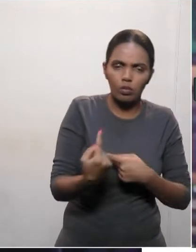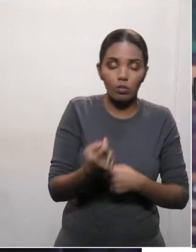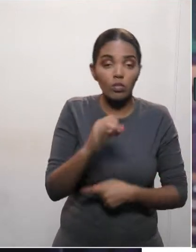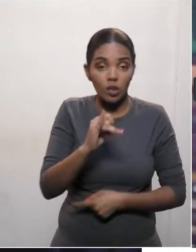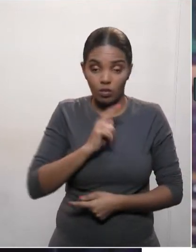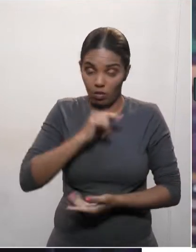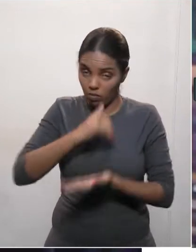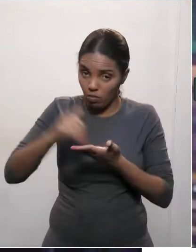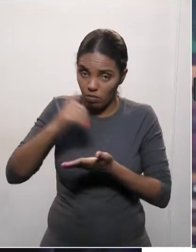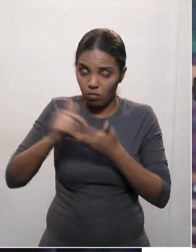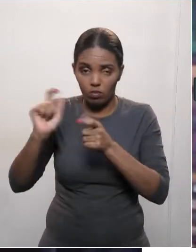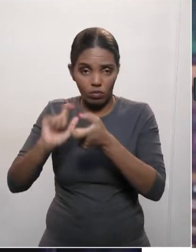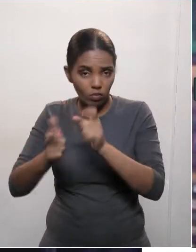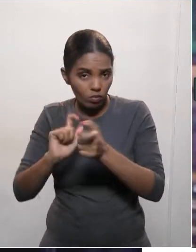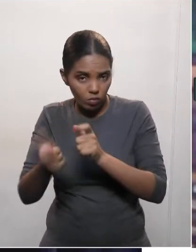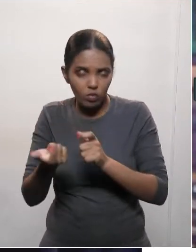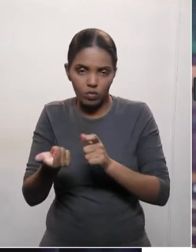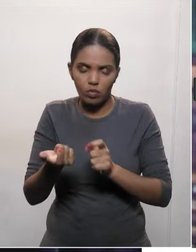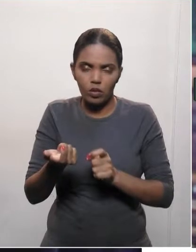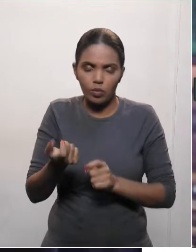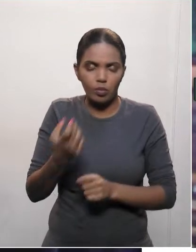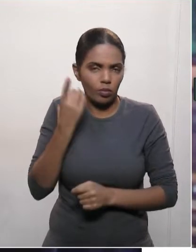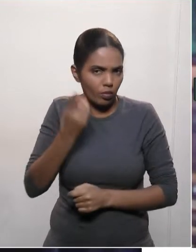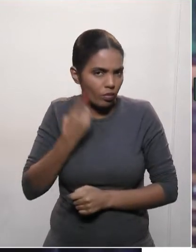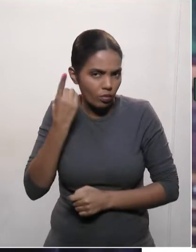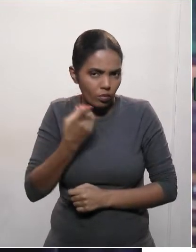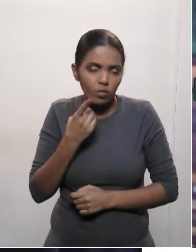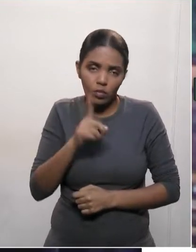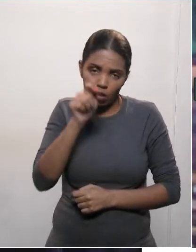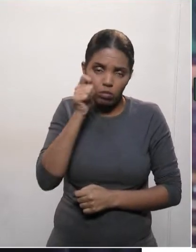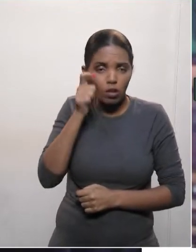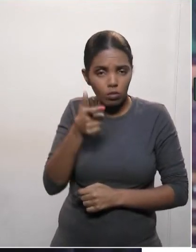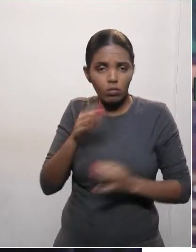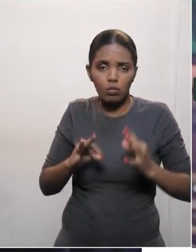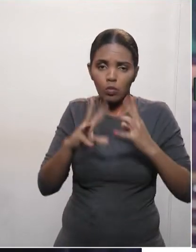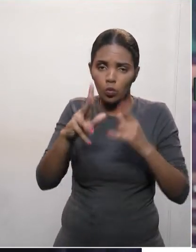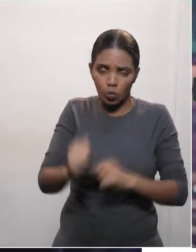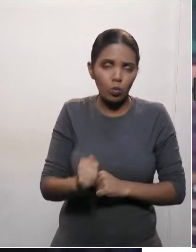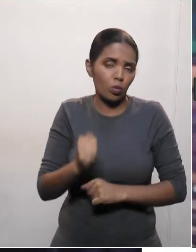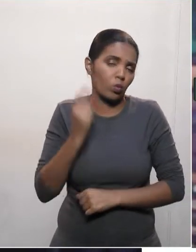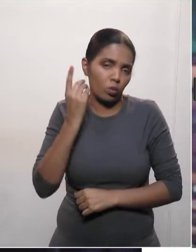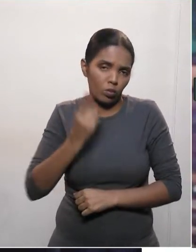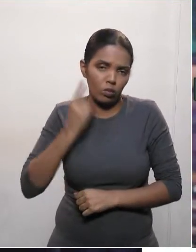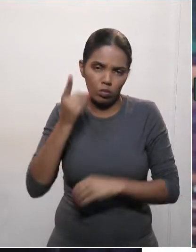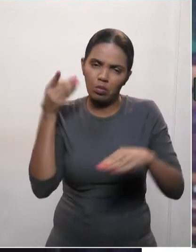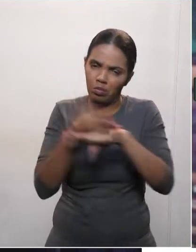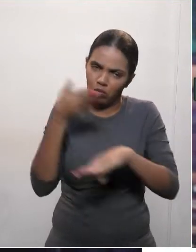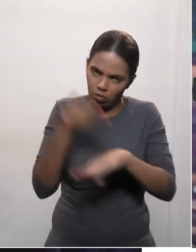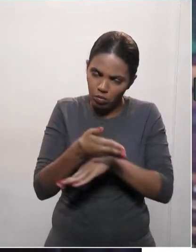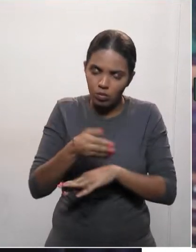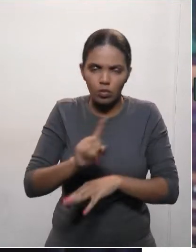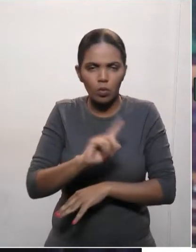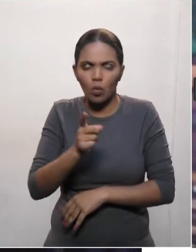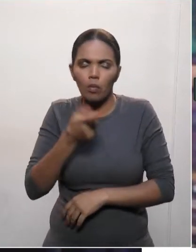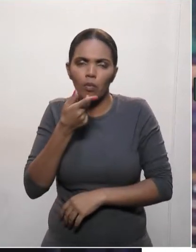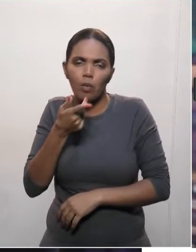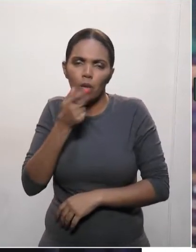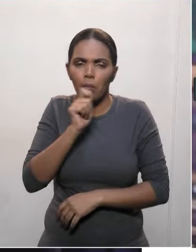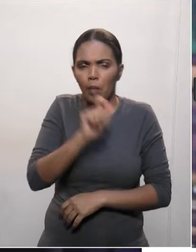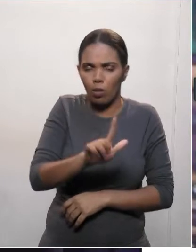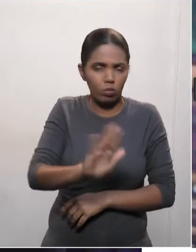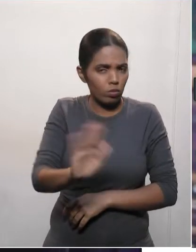com os deputados, é interessante todos os deputados participarem. Não estamos aqui para criticar,